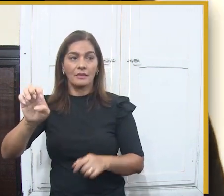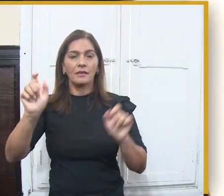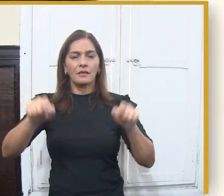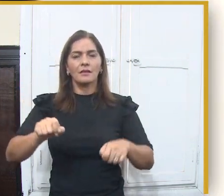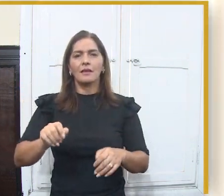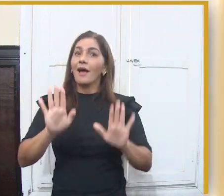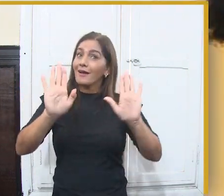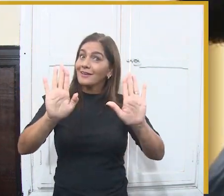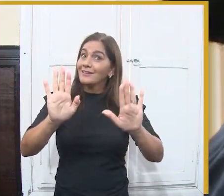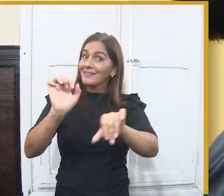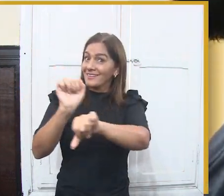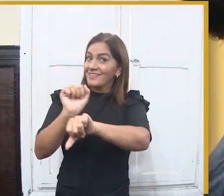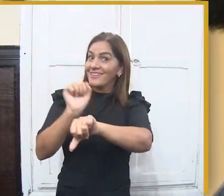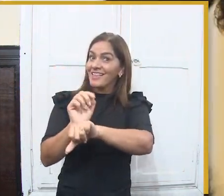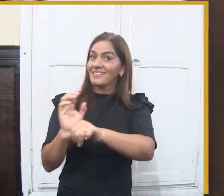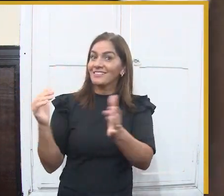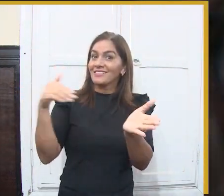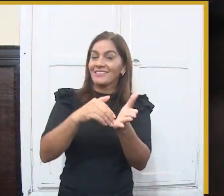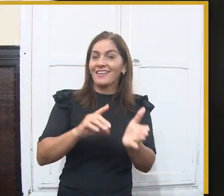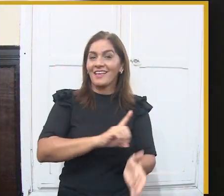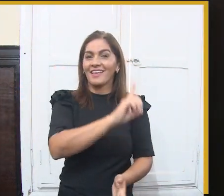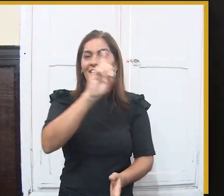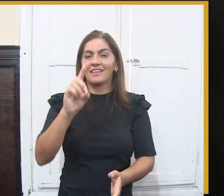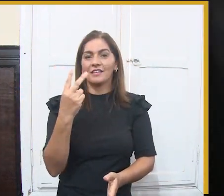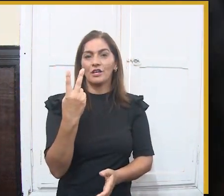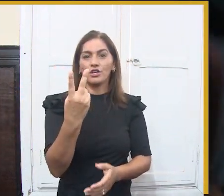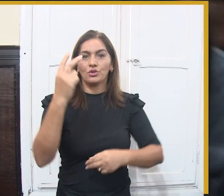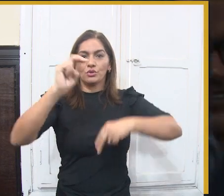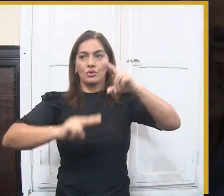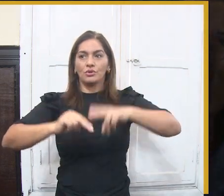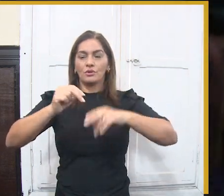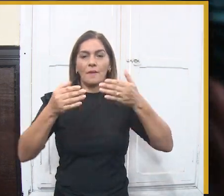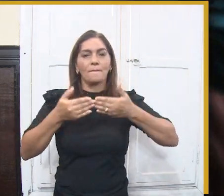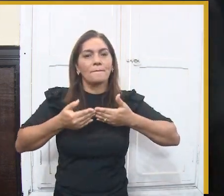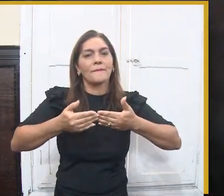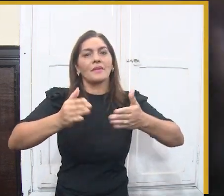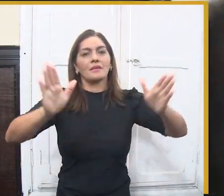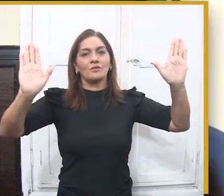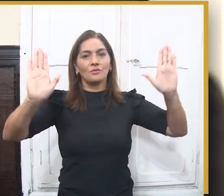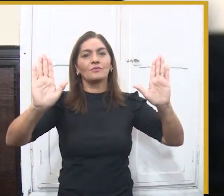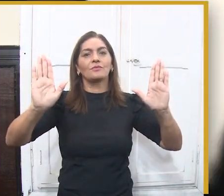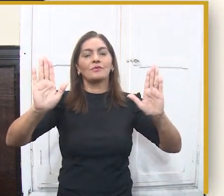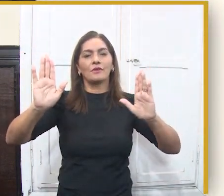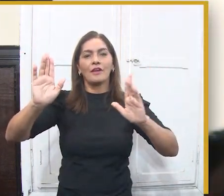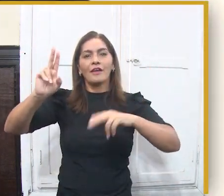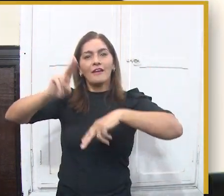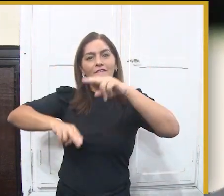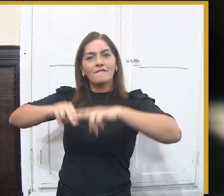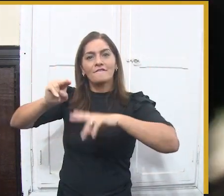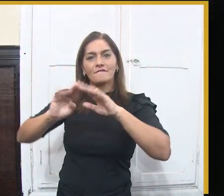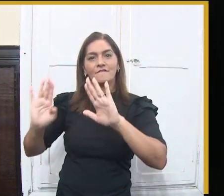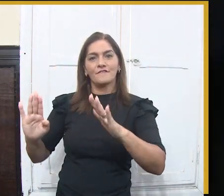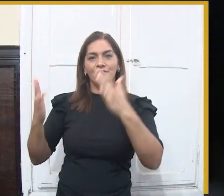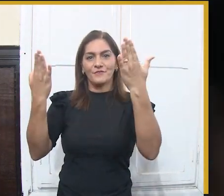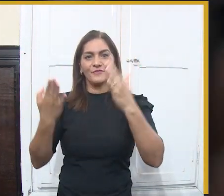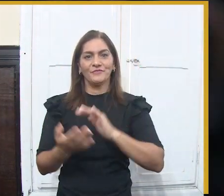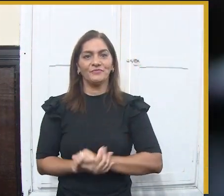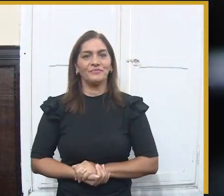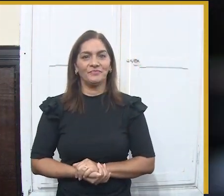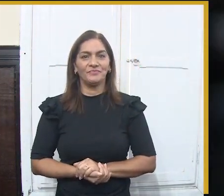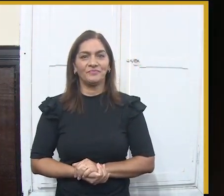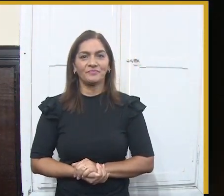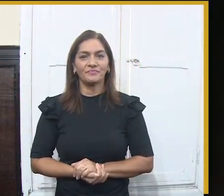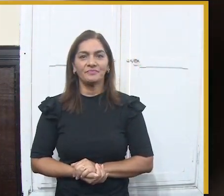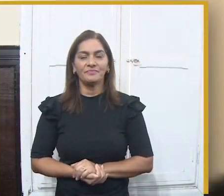que ocorrerá no dia 10 de fevereiro, deve entrar no Compras.net e ficar atento ao processo.